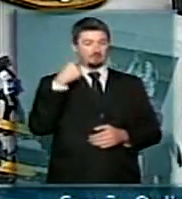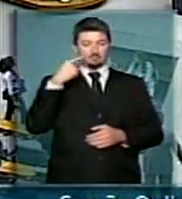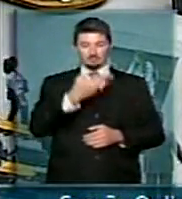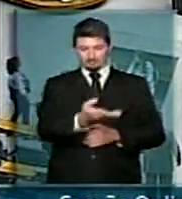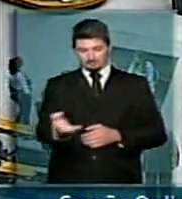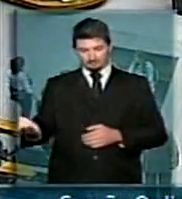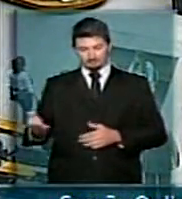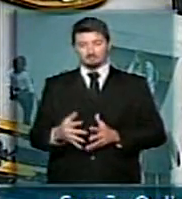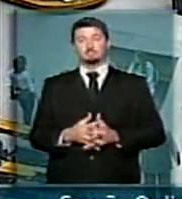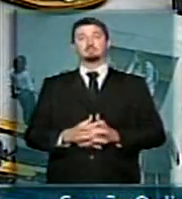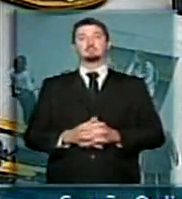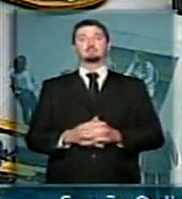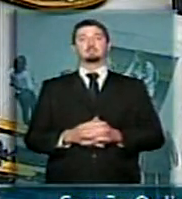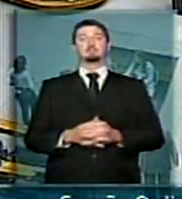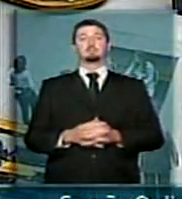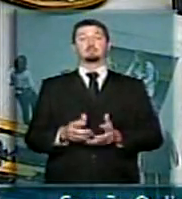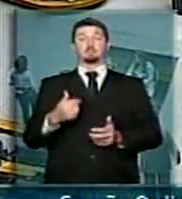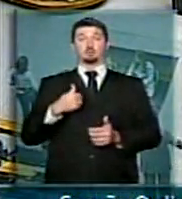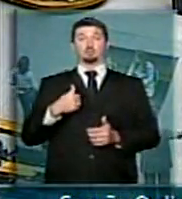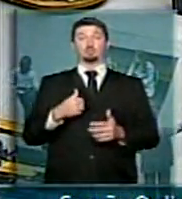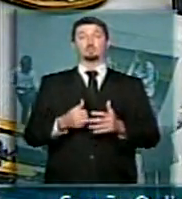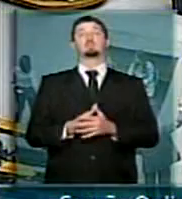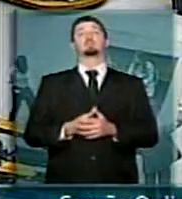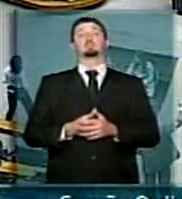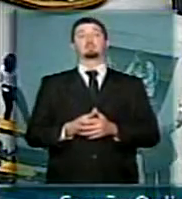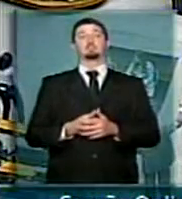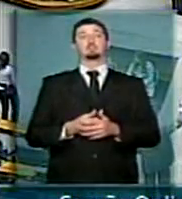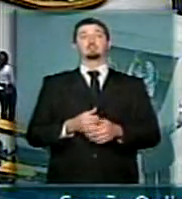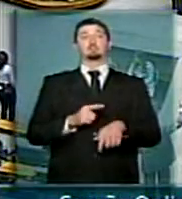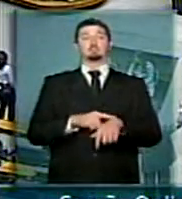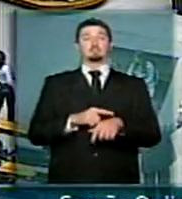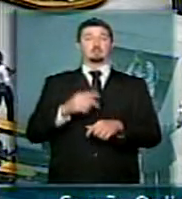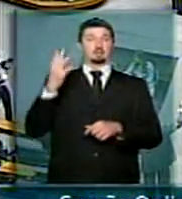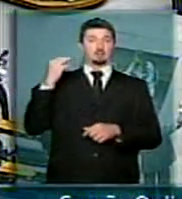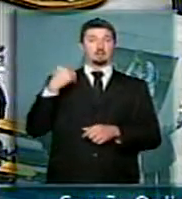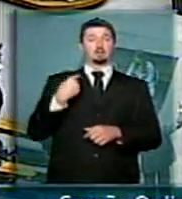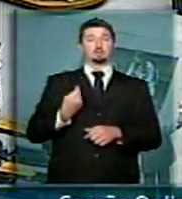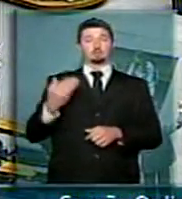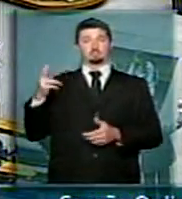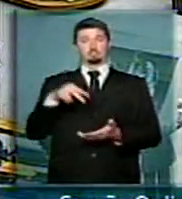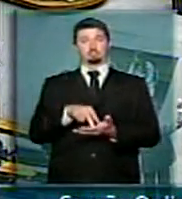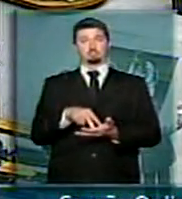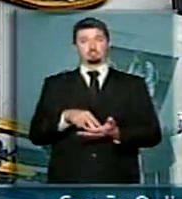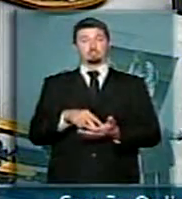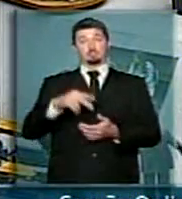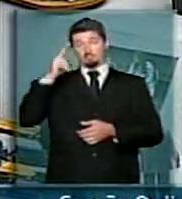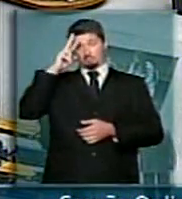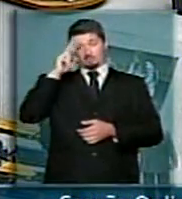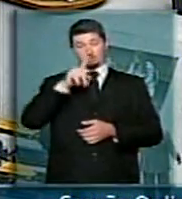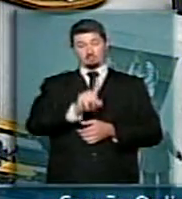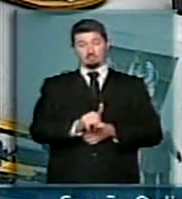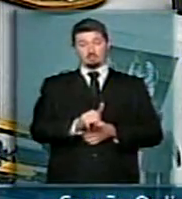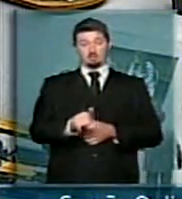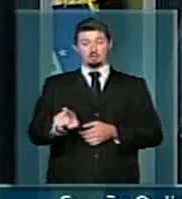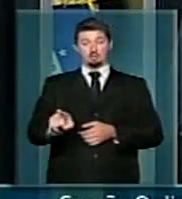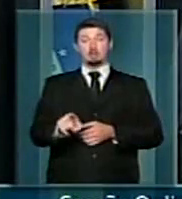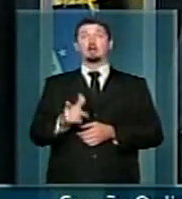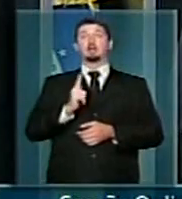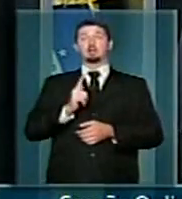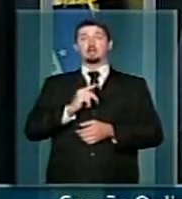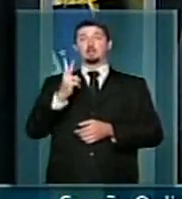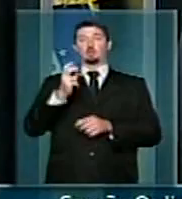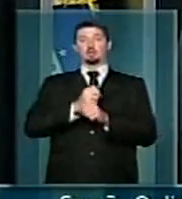deputados. Eu estive recentemente aqui nessa tribuna para relembrar os dois anos de